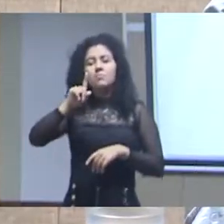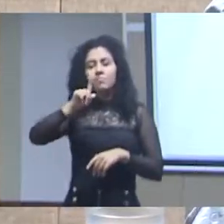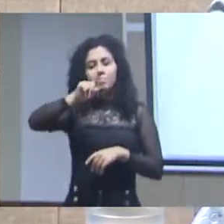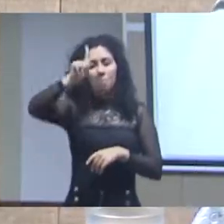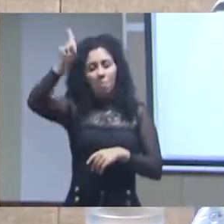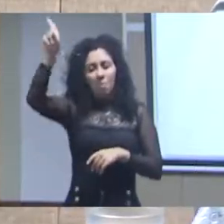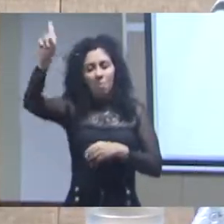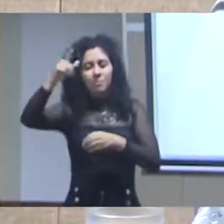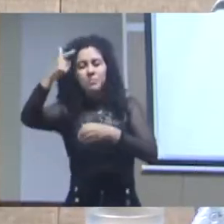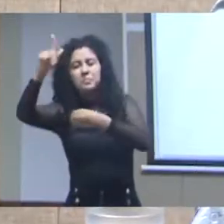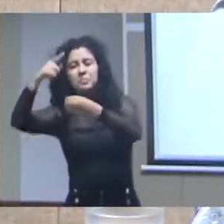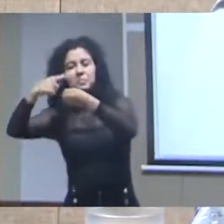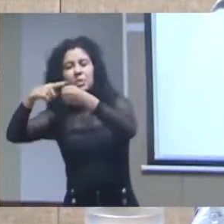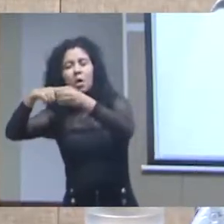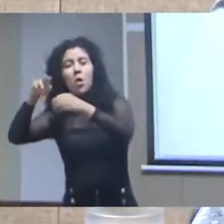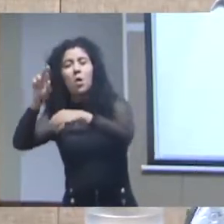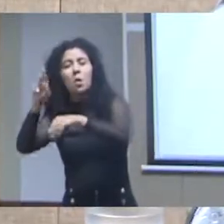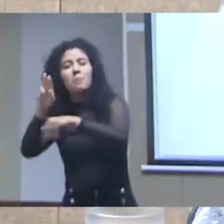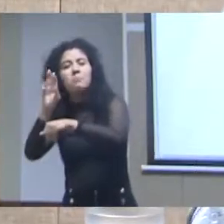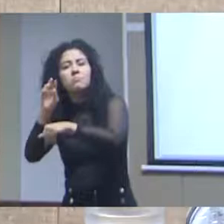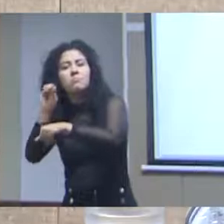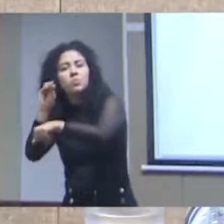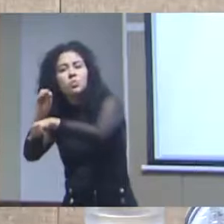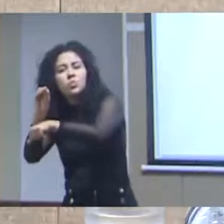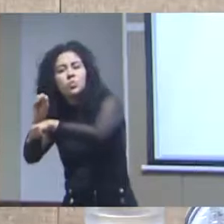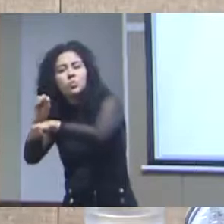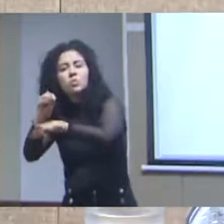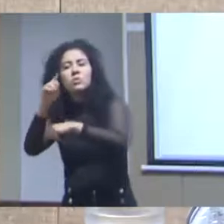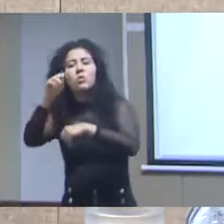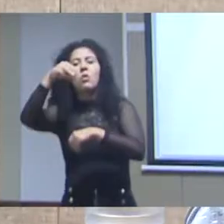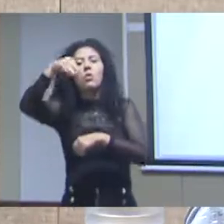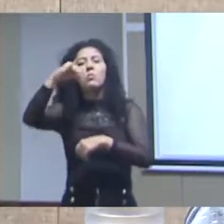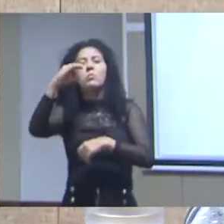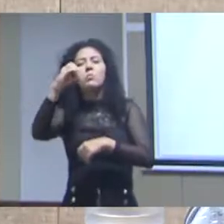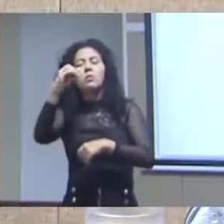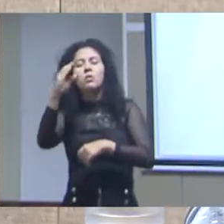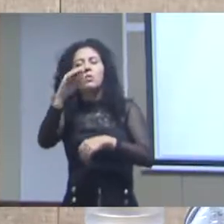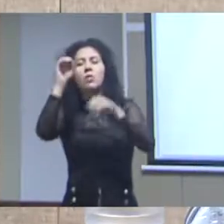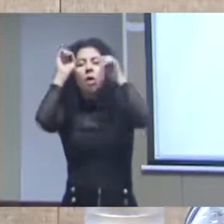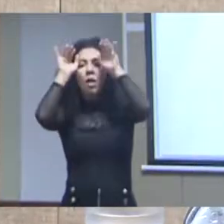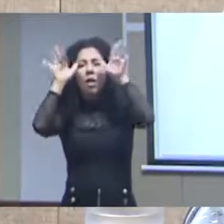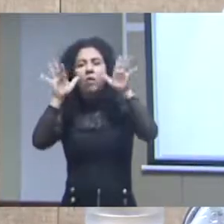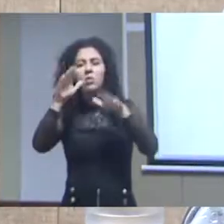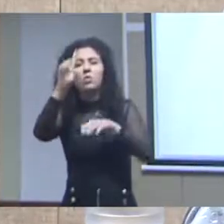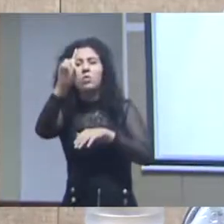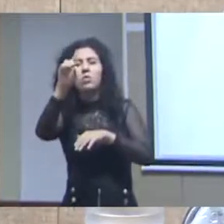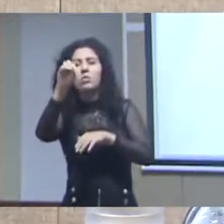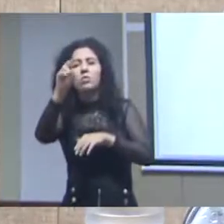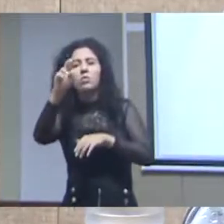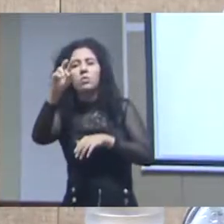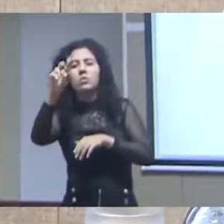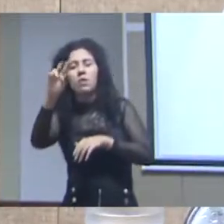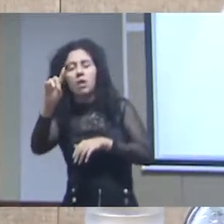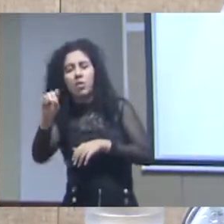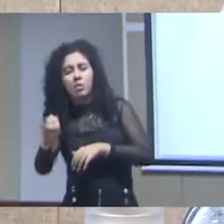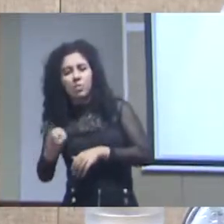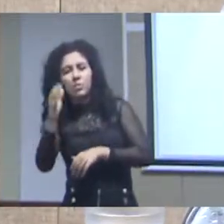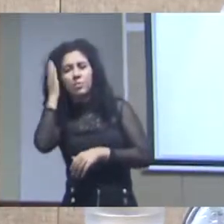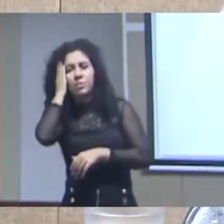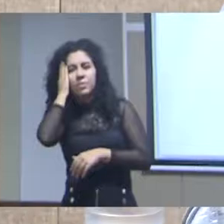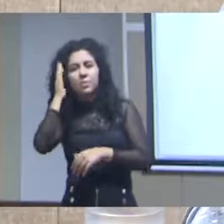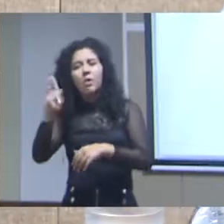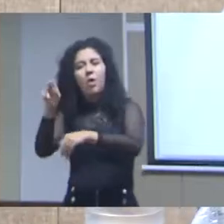dourado eles vão lá e vão caçar o mico leão dourado quando eles publicaram na verdade venceu-se esse medo ele percebeu-se que levantou uma